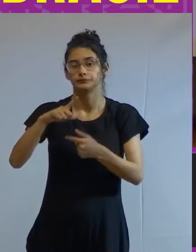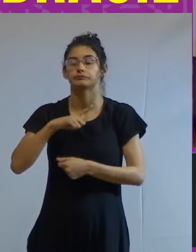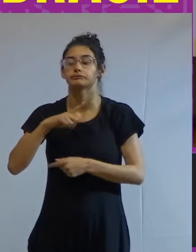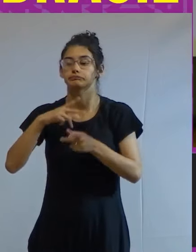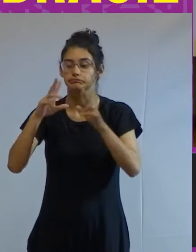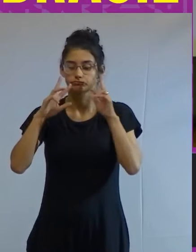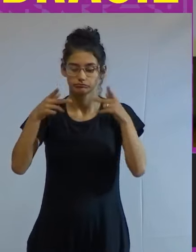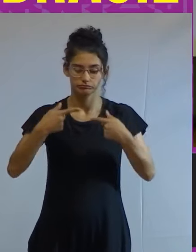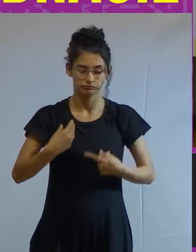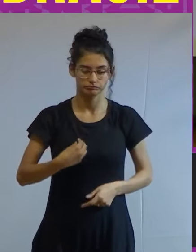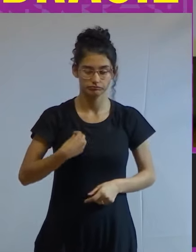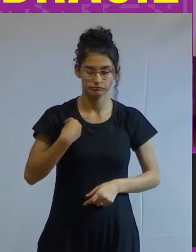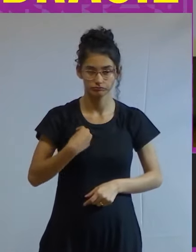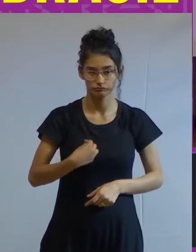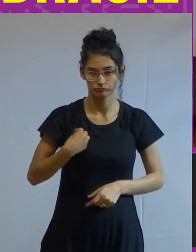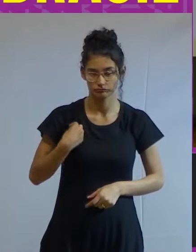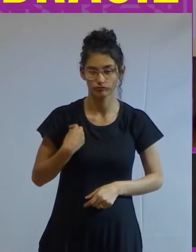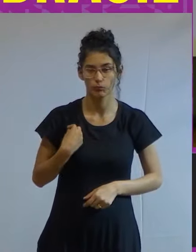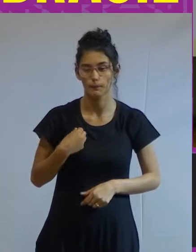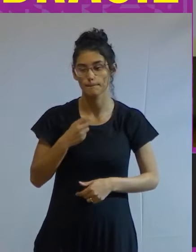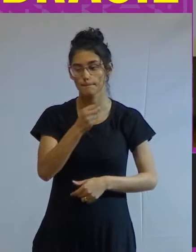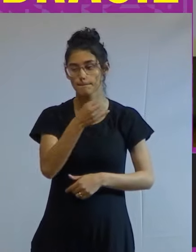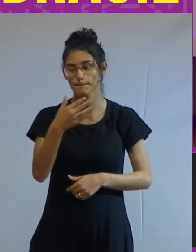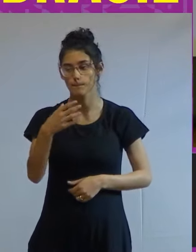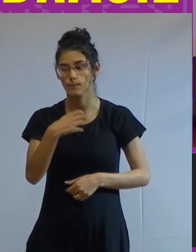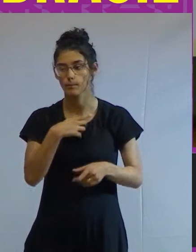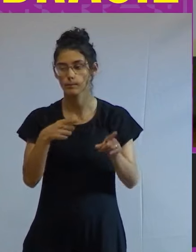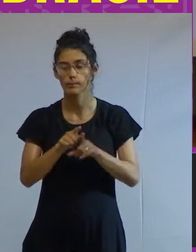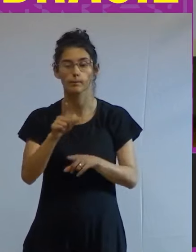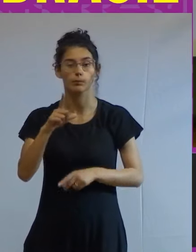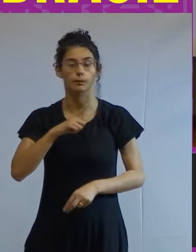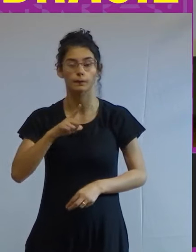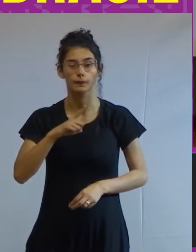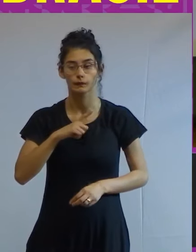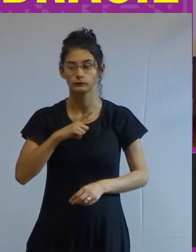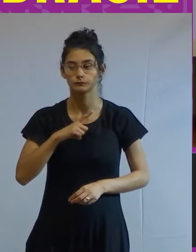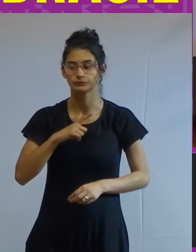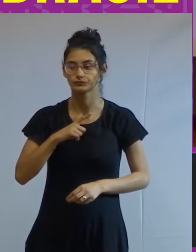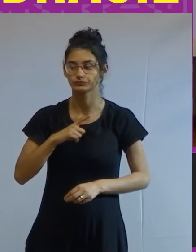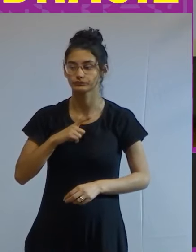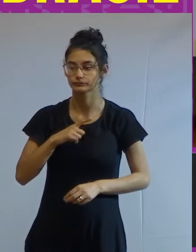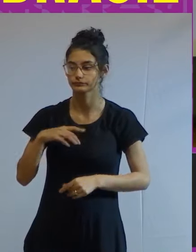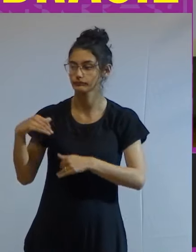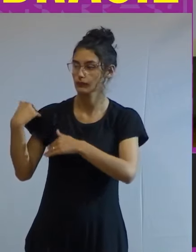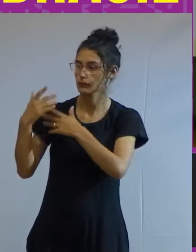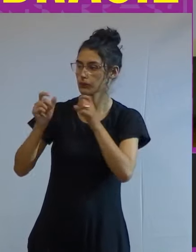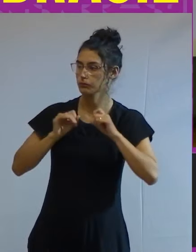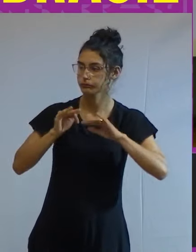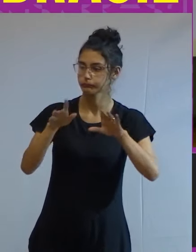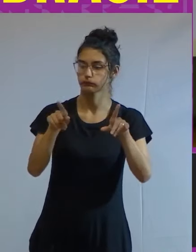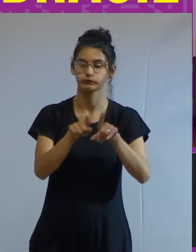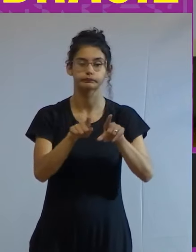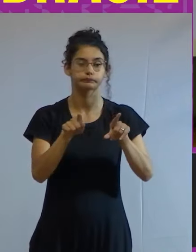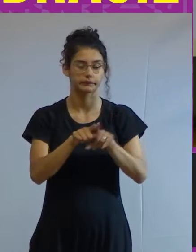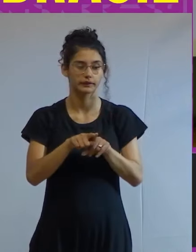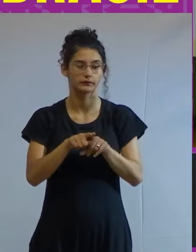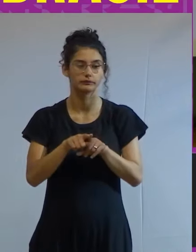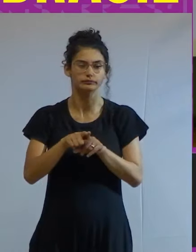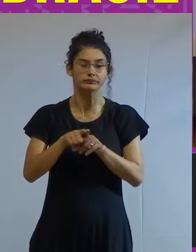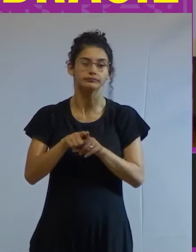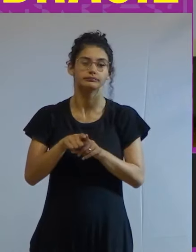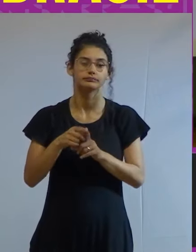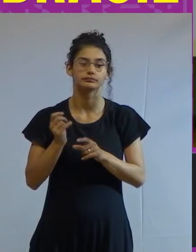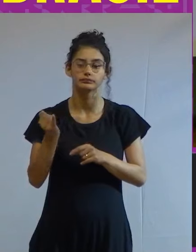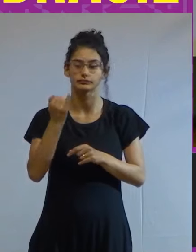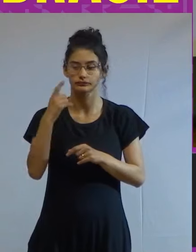humanas de vida tá certo coisas assim vai ter uma redistribuição da renda